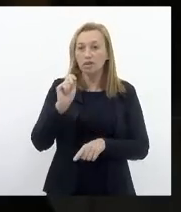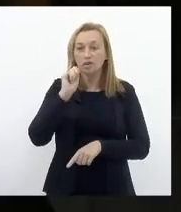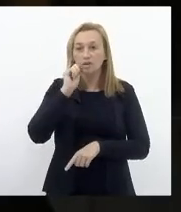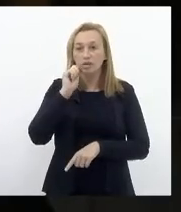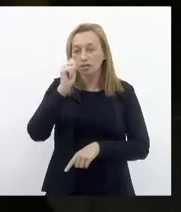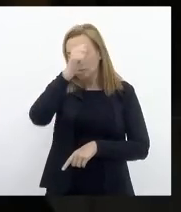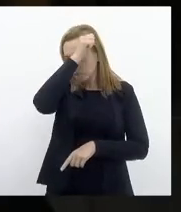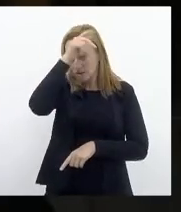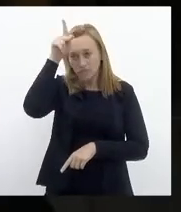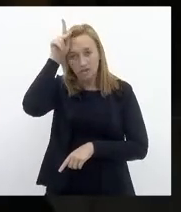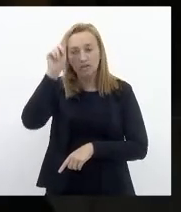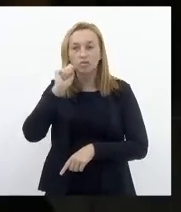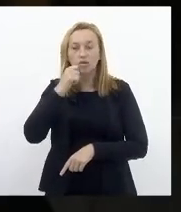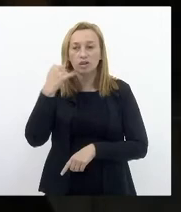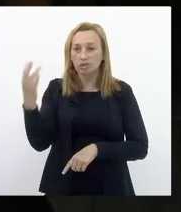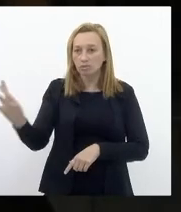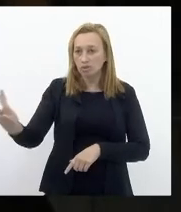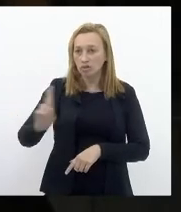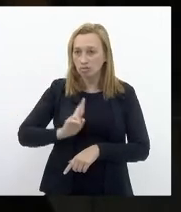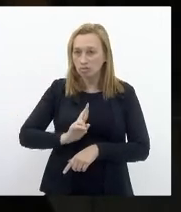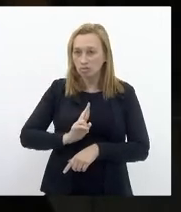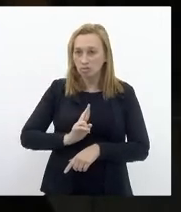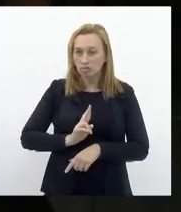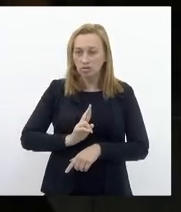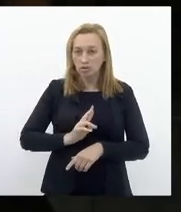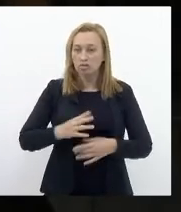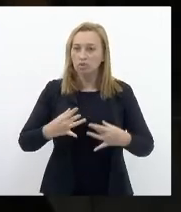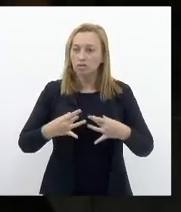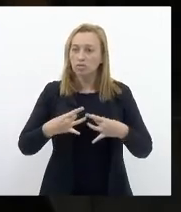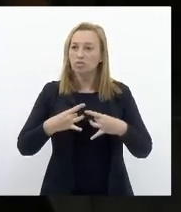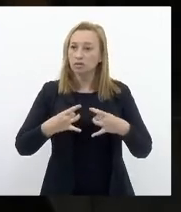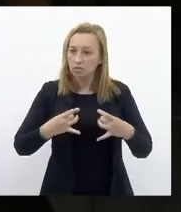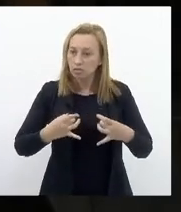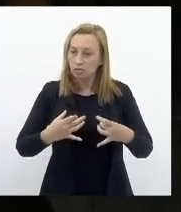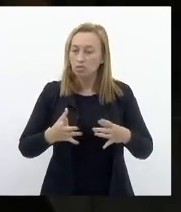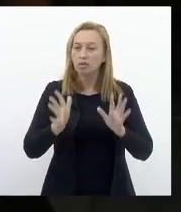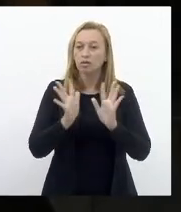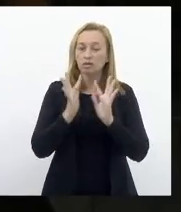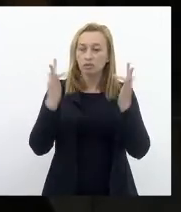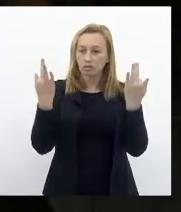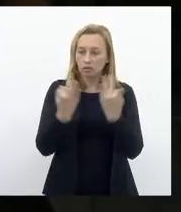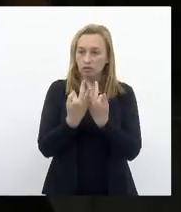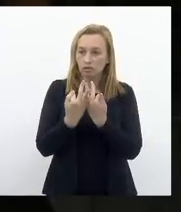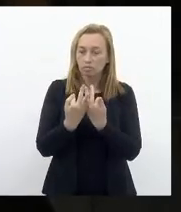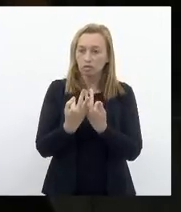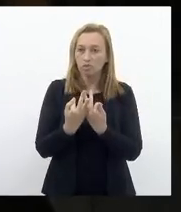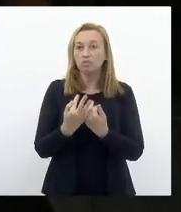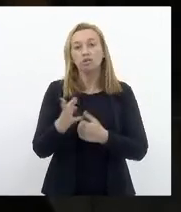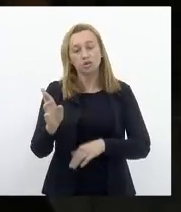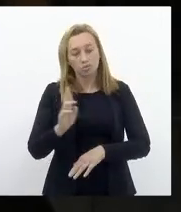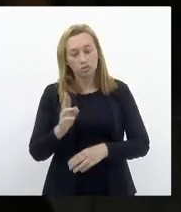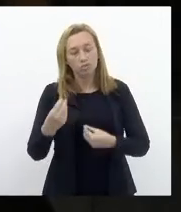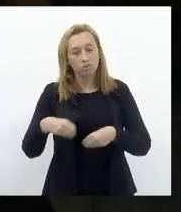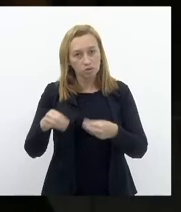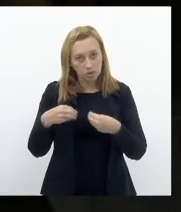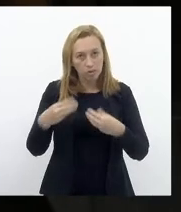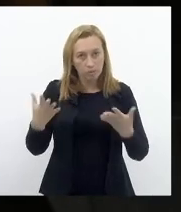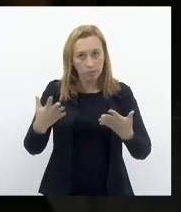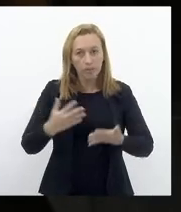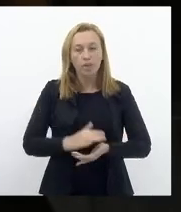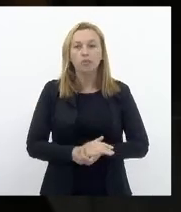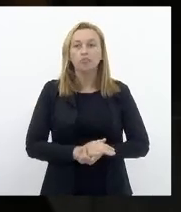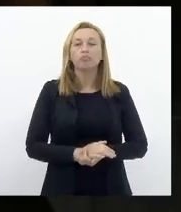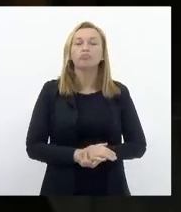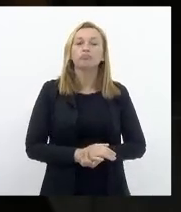ontem Dizendo Que se coloca Integralmente Ao lado Das famílias Foi a resposta Que ele me deu Que está Está